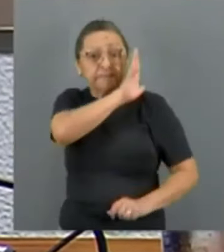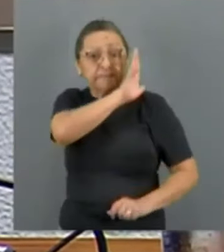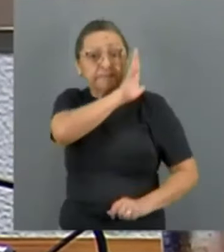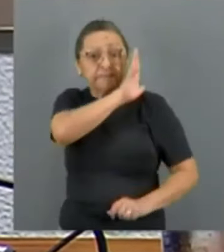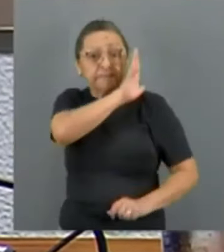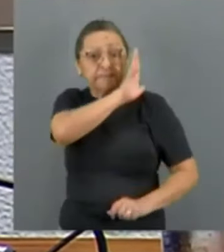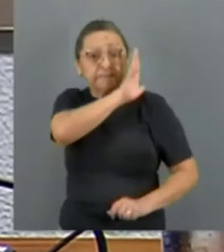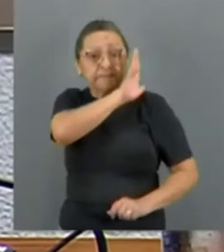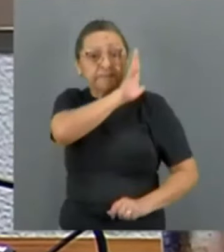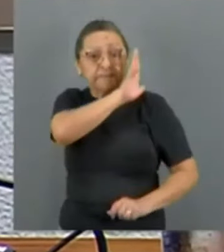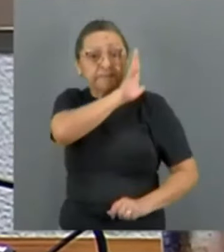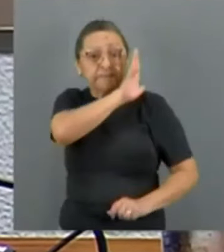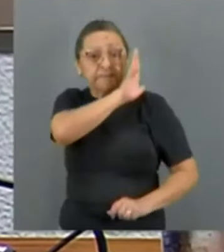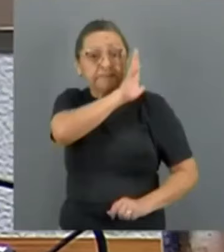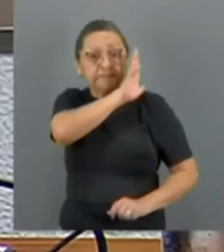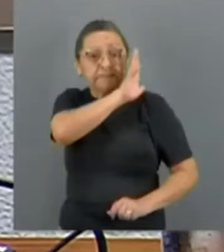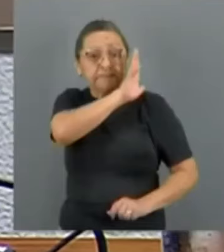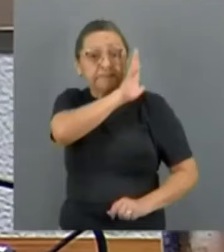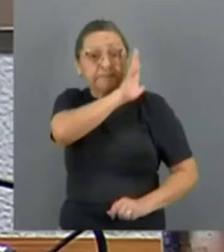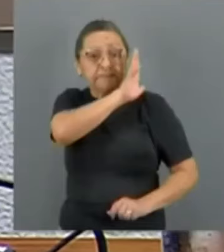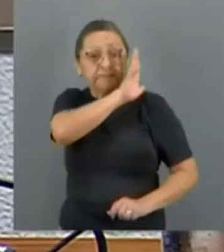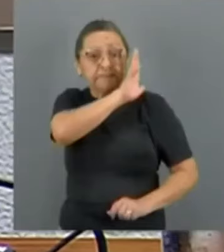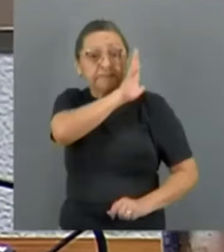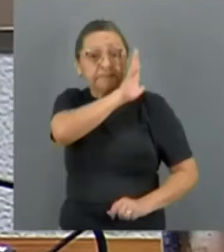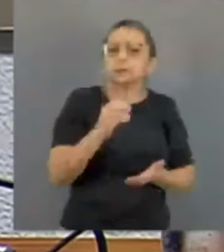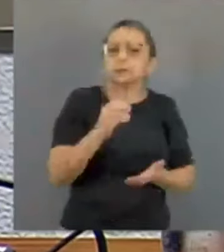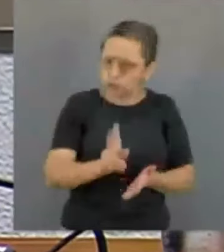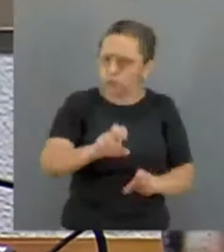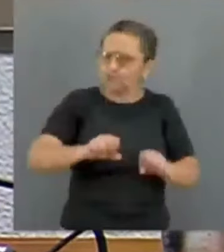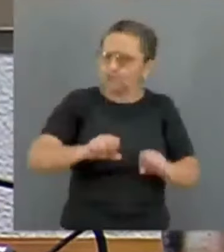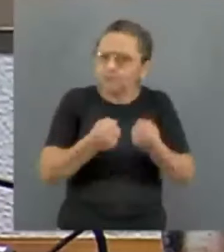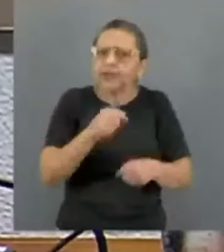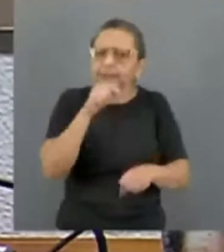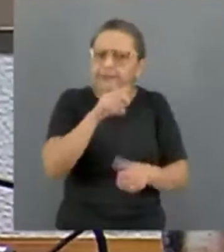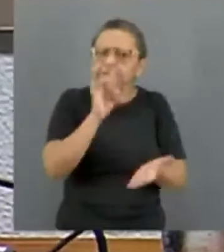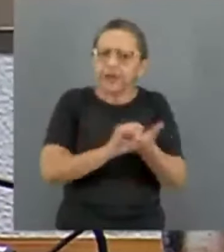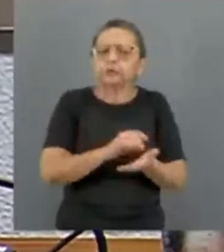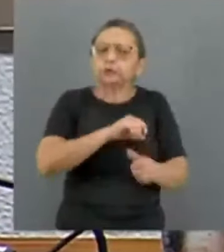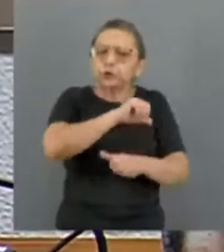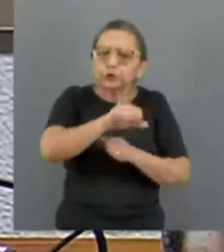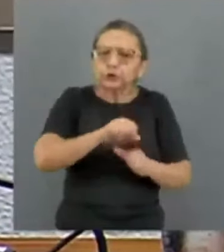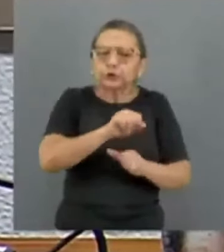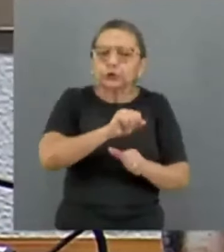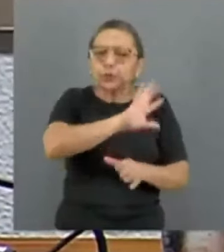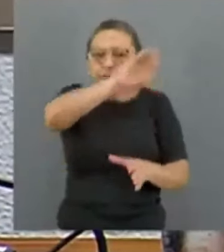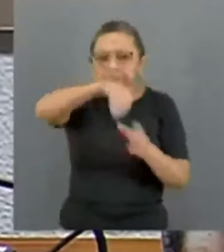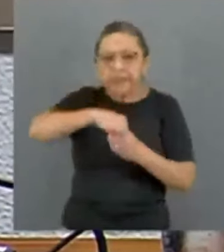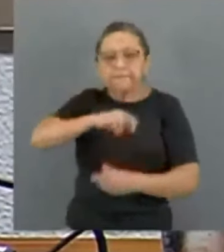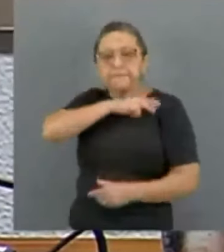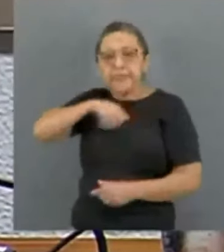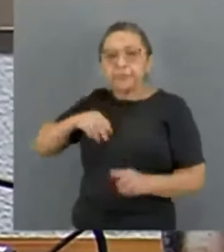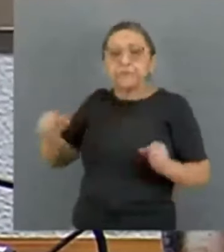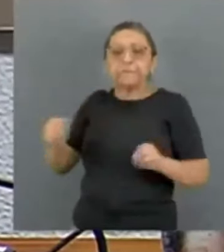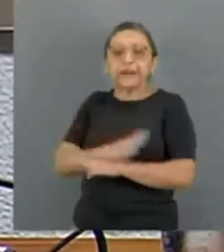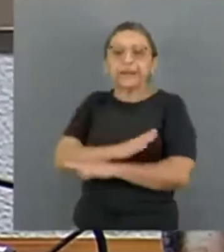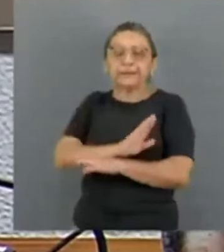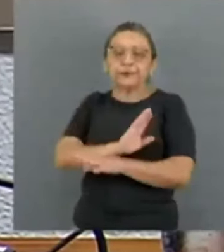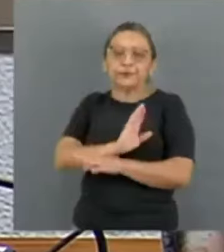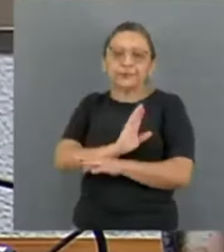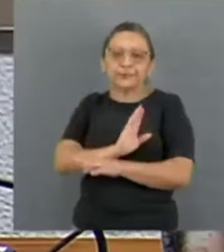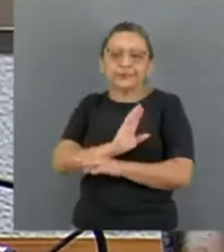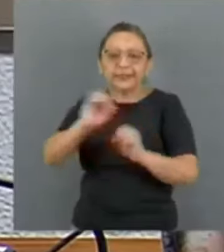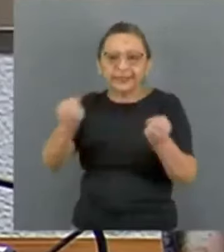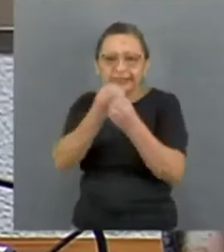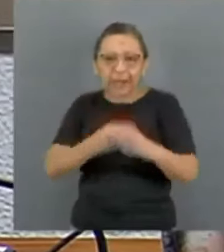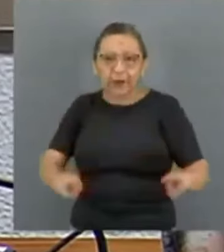2010 e continuamos a nos empenhar para que se torne membro pleno das Nações Unidas. E como disse,